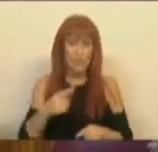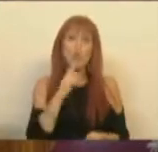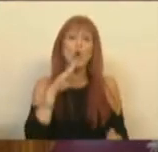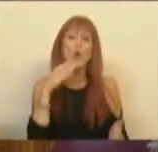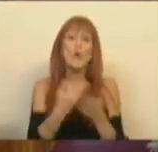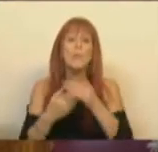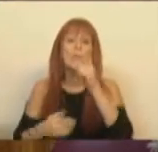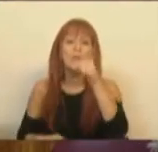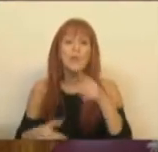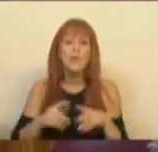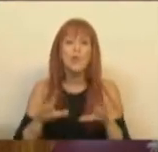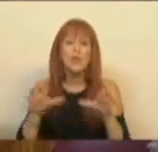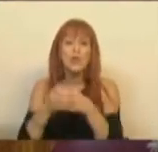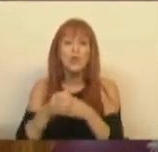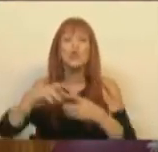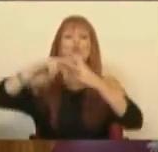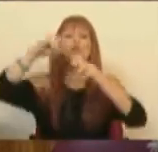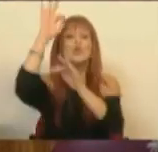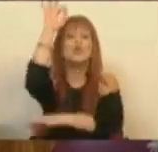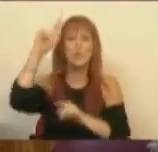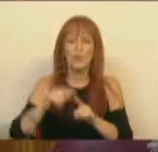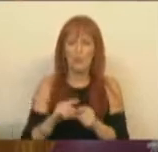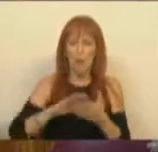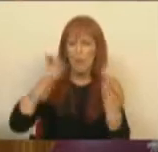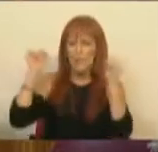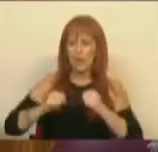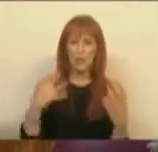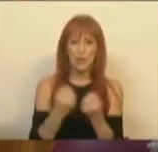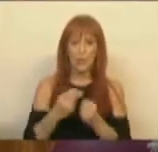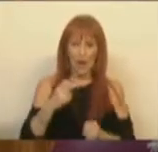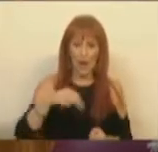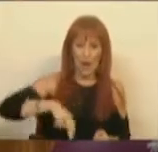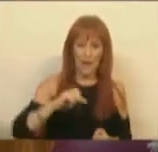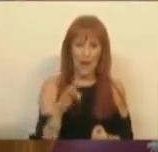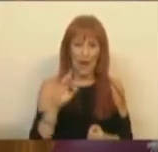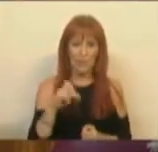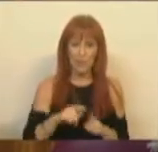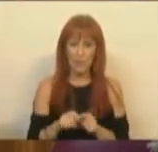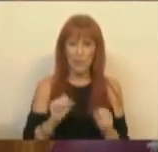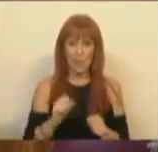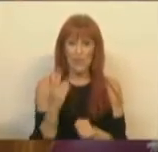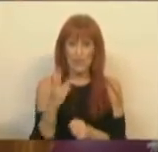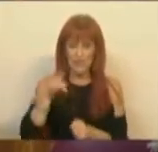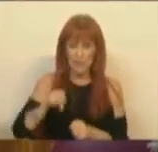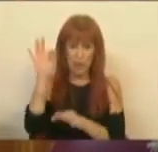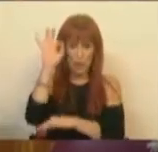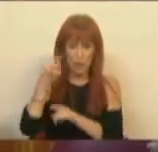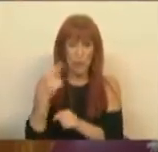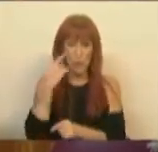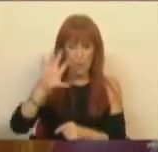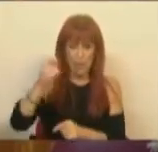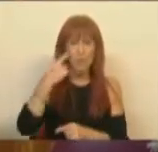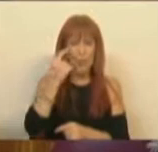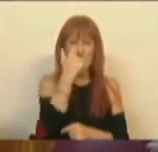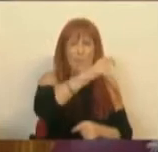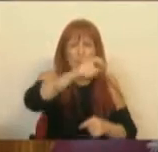-se Juntas de Freguesia. Chama-se Protocolo com a Anafra. 2 mil das 3 mil Juntas de Freguesia do país conhecem as